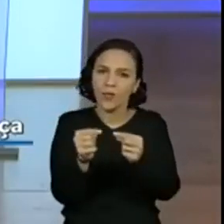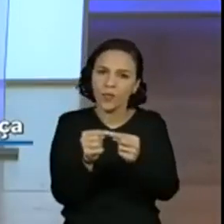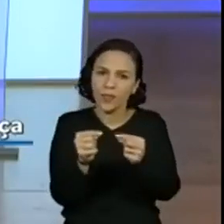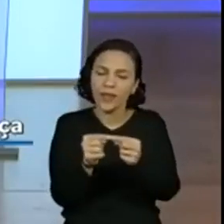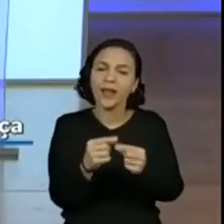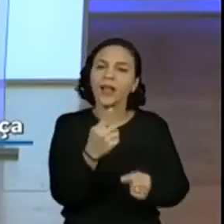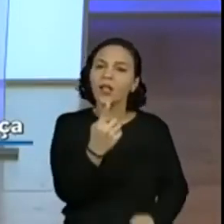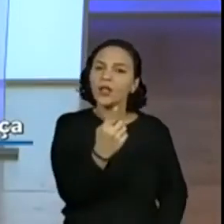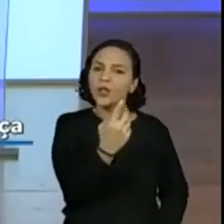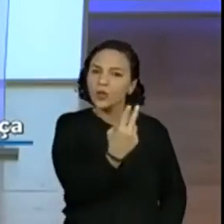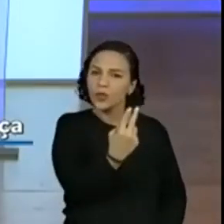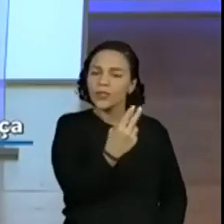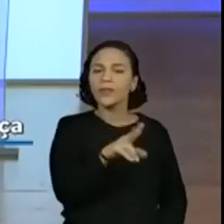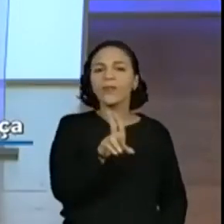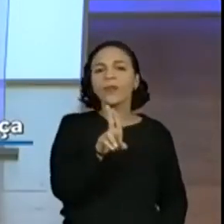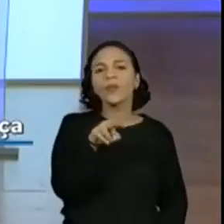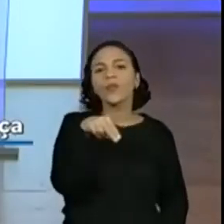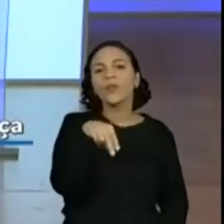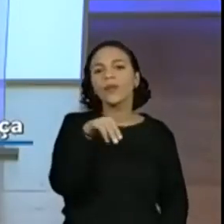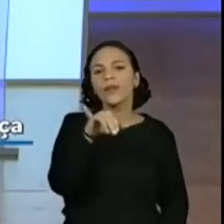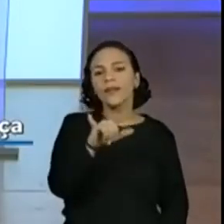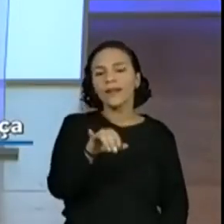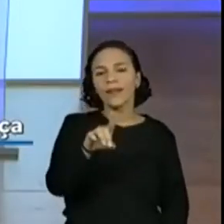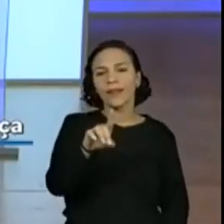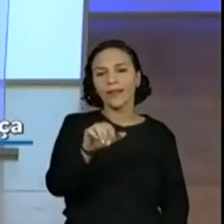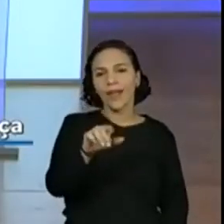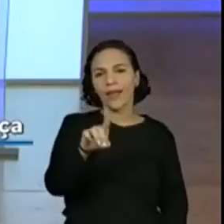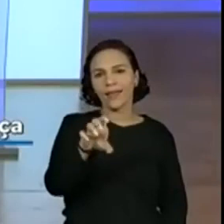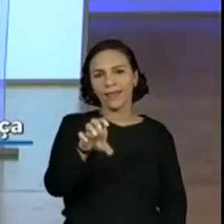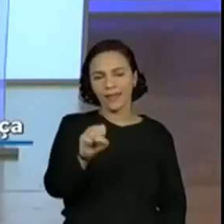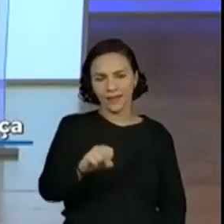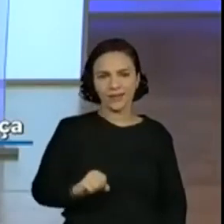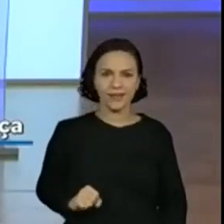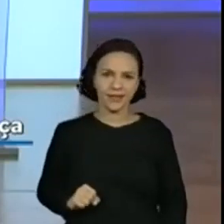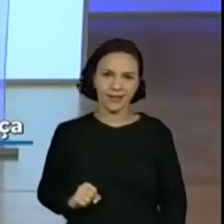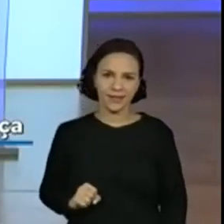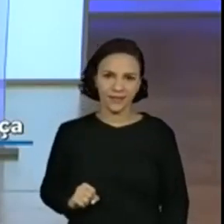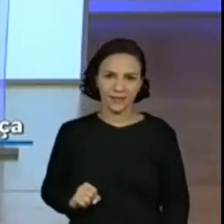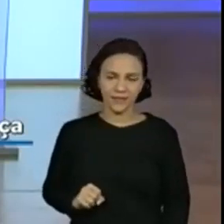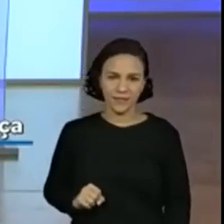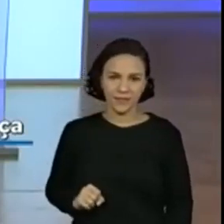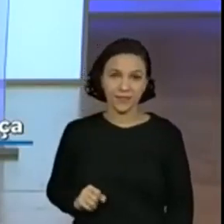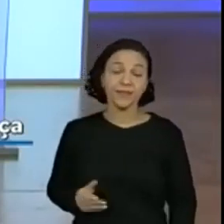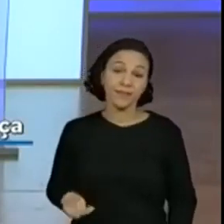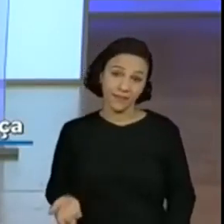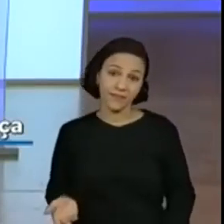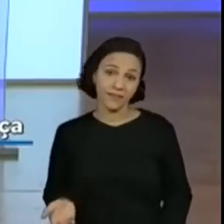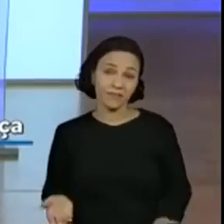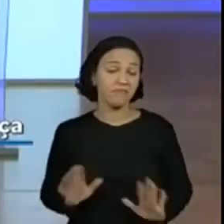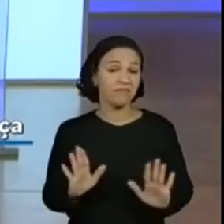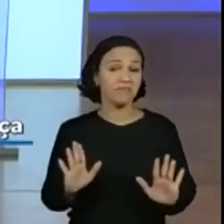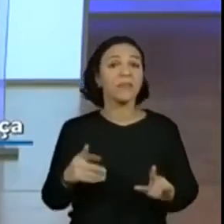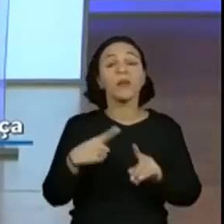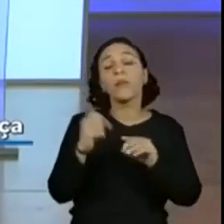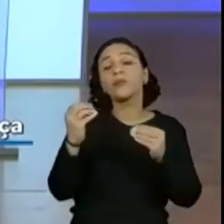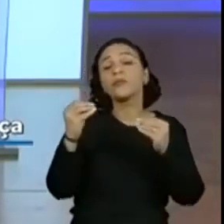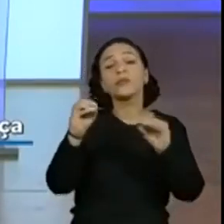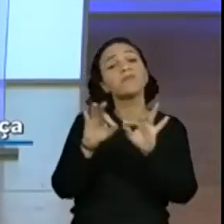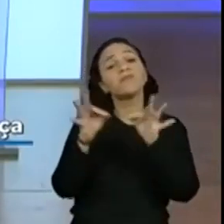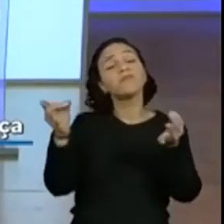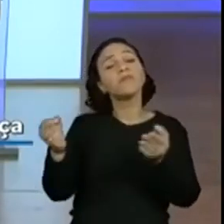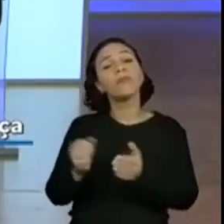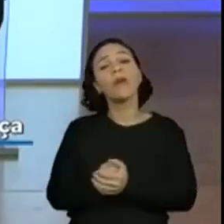Como é que pode ser isso? Sim, por quê? Uma dúzia é doze. Será? Bem simples. E aí, o que você acha?